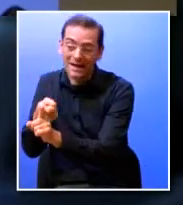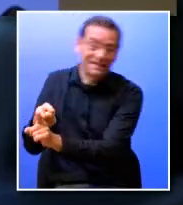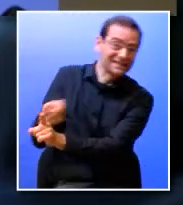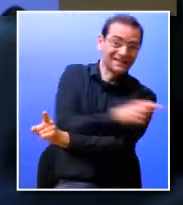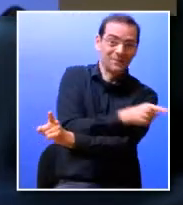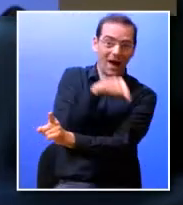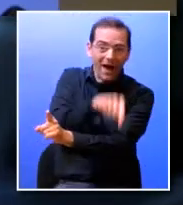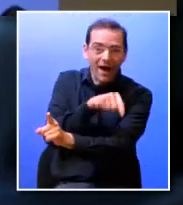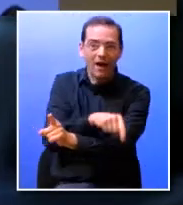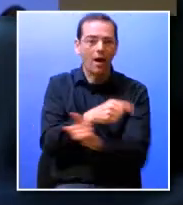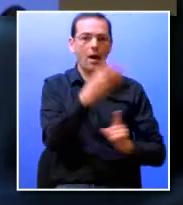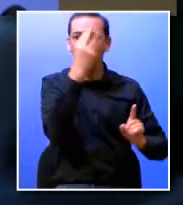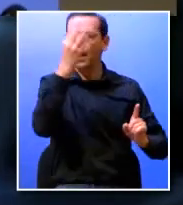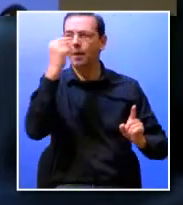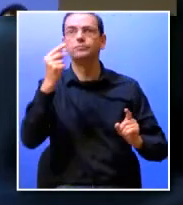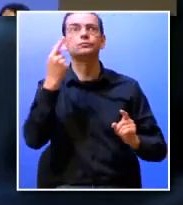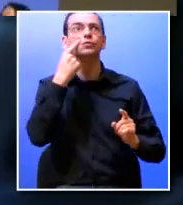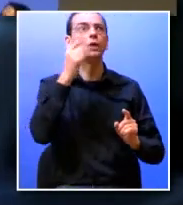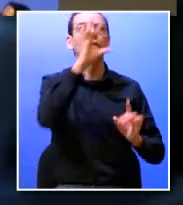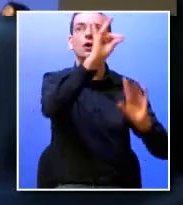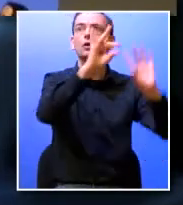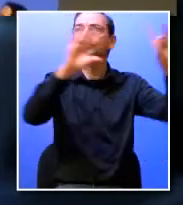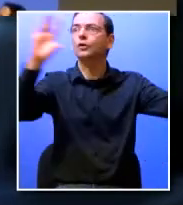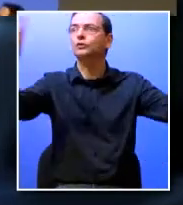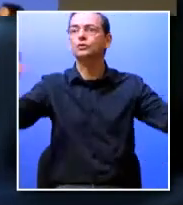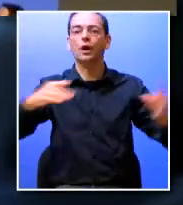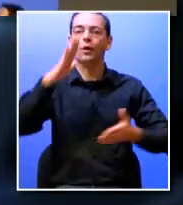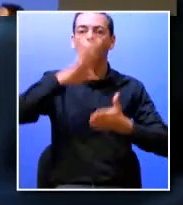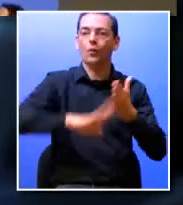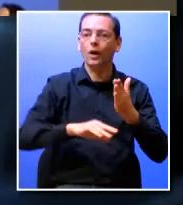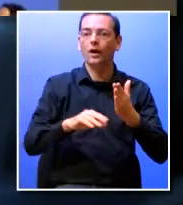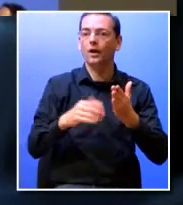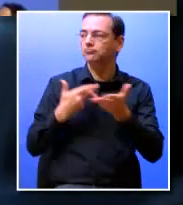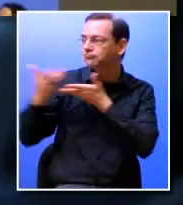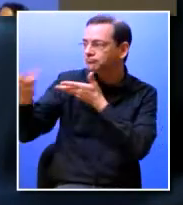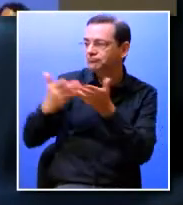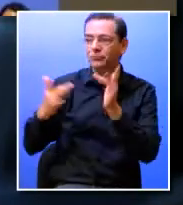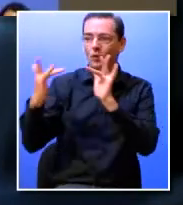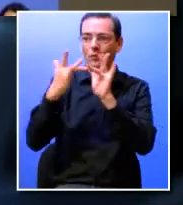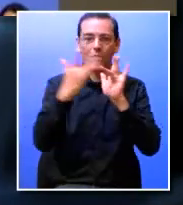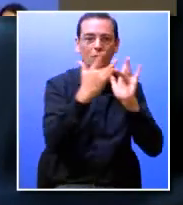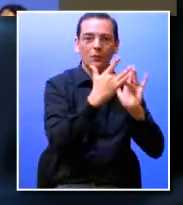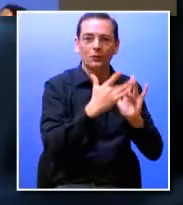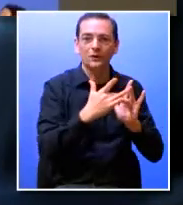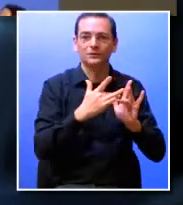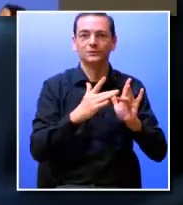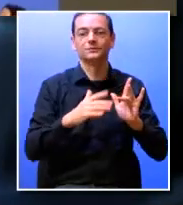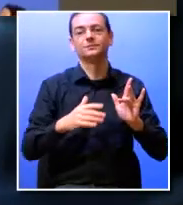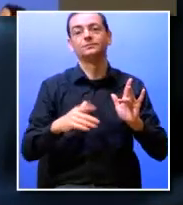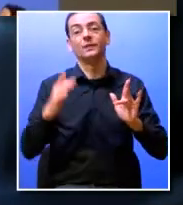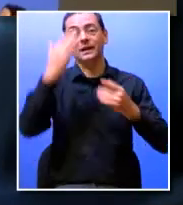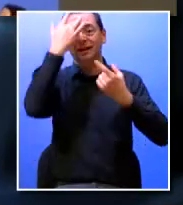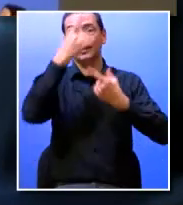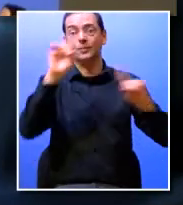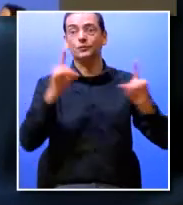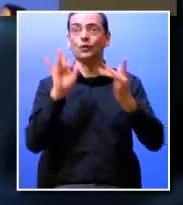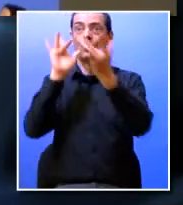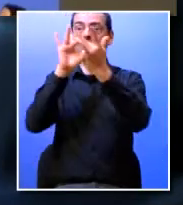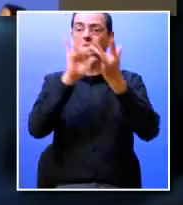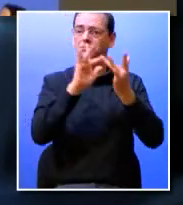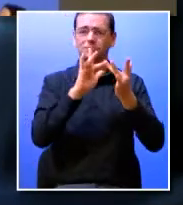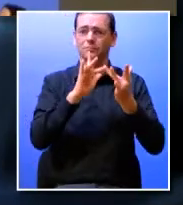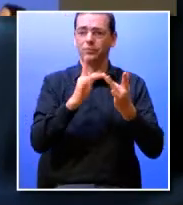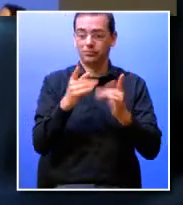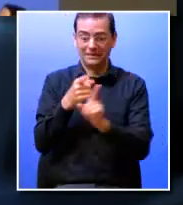semana onde conhecem a instituição conhecem os colegas conhecem todos os conhecem muitos dos docentes e estão